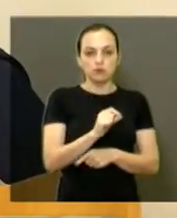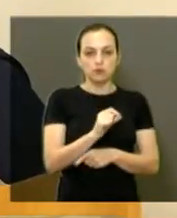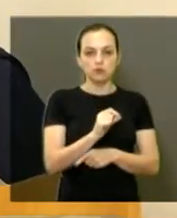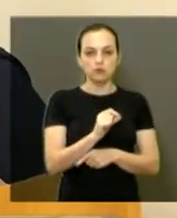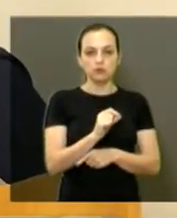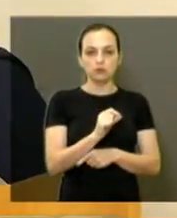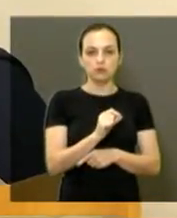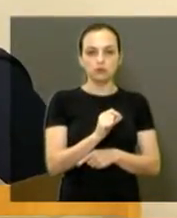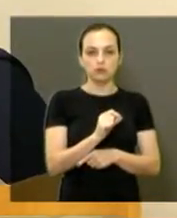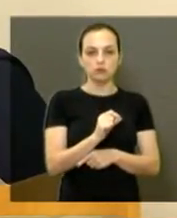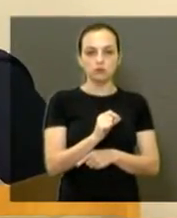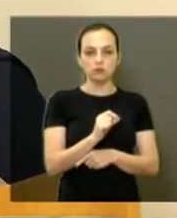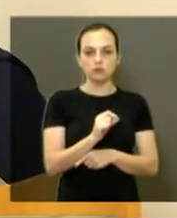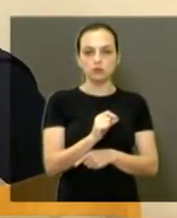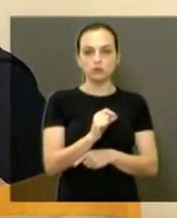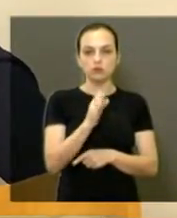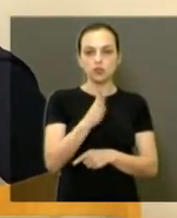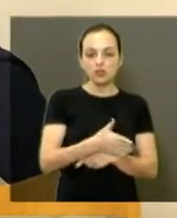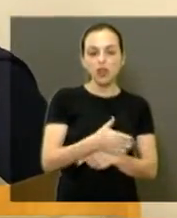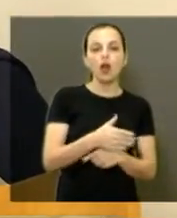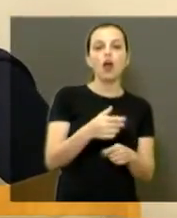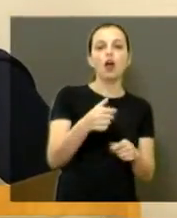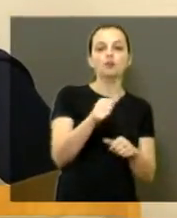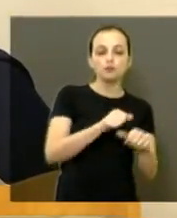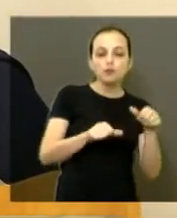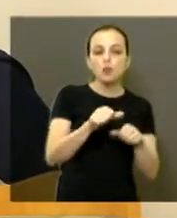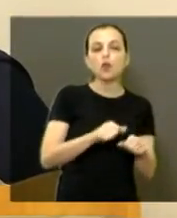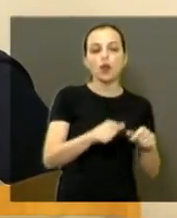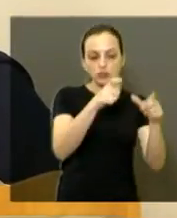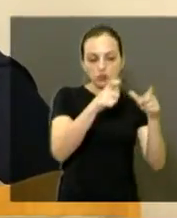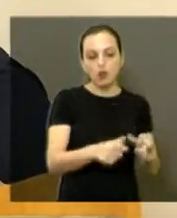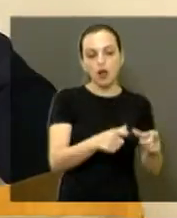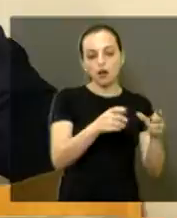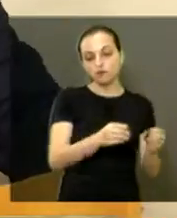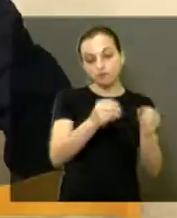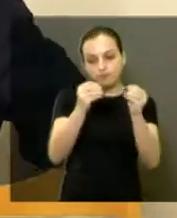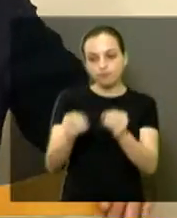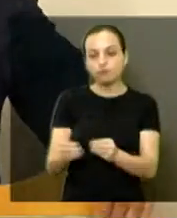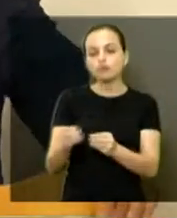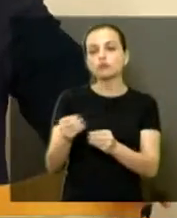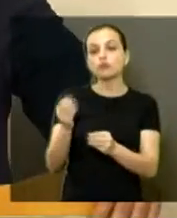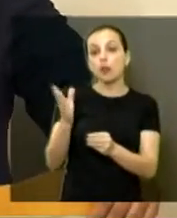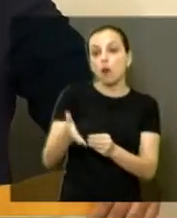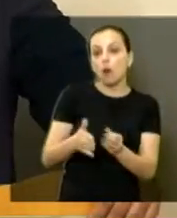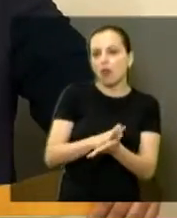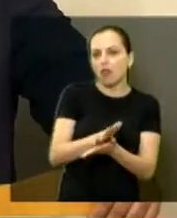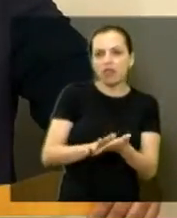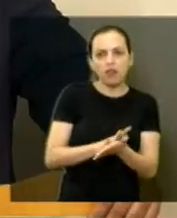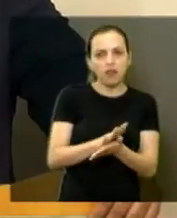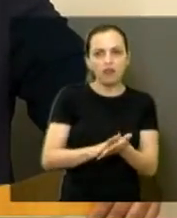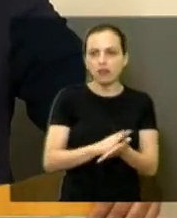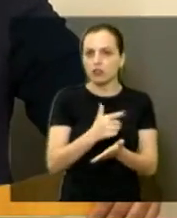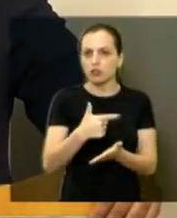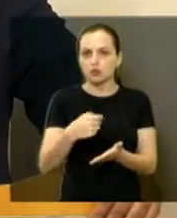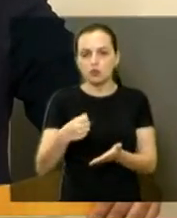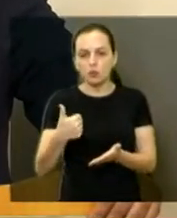providenciando a alocação de um imóvel, e até agora nada, 2013.